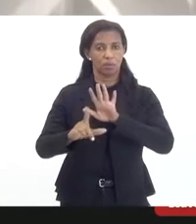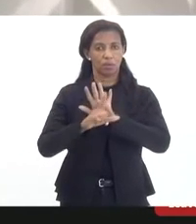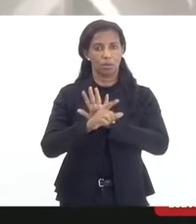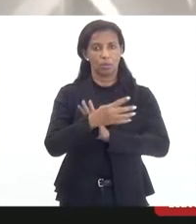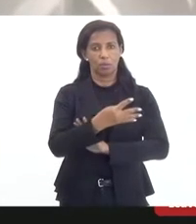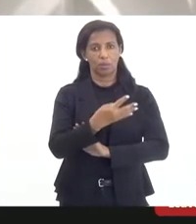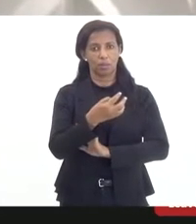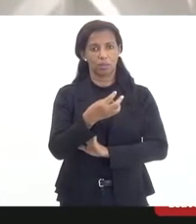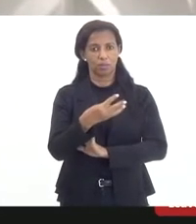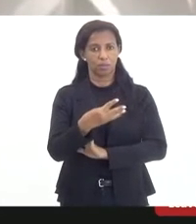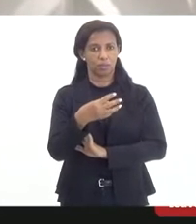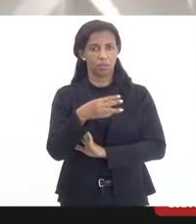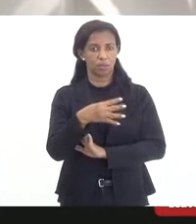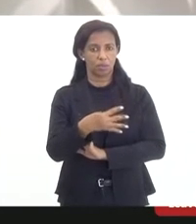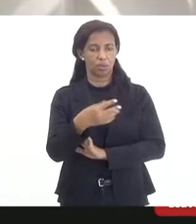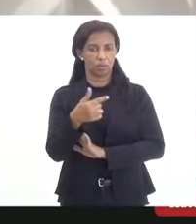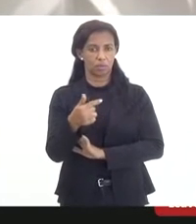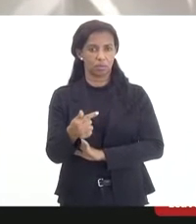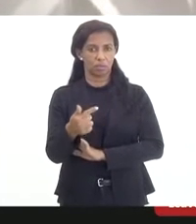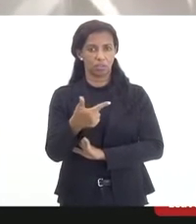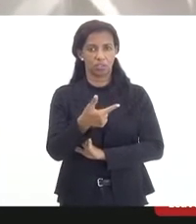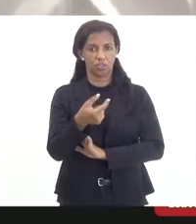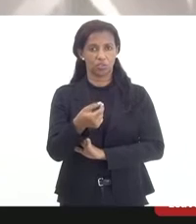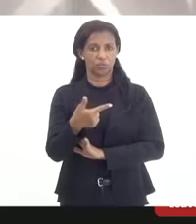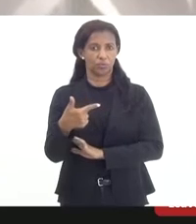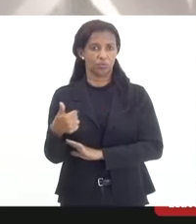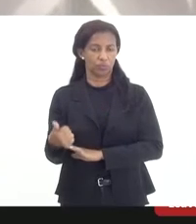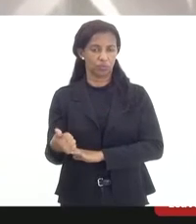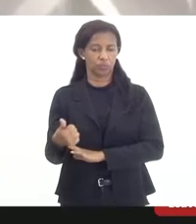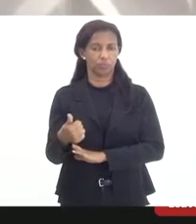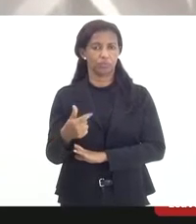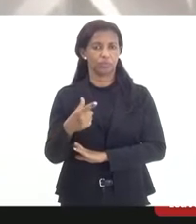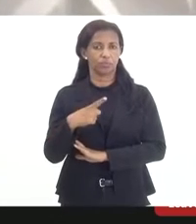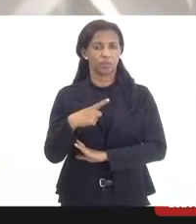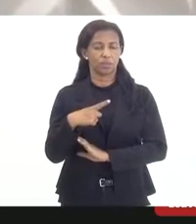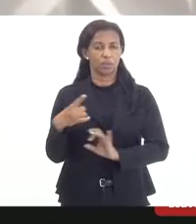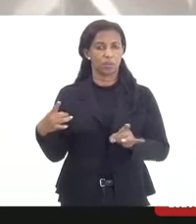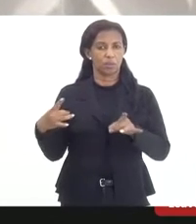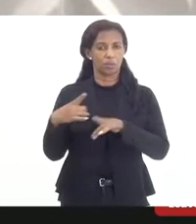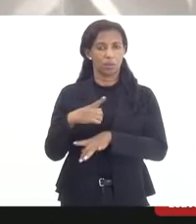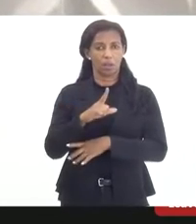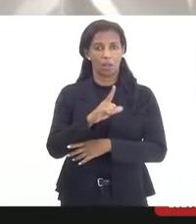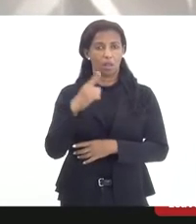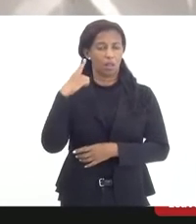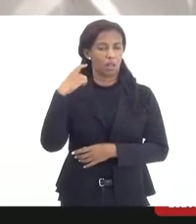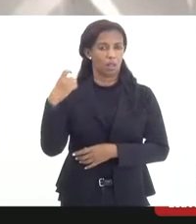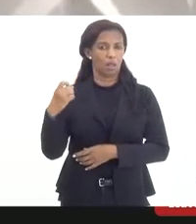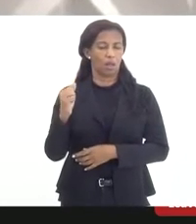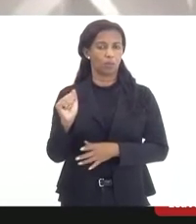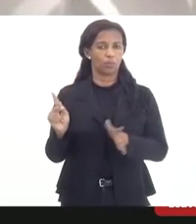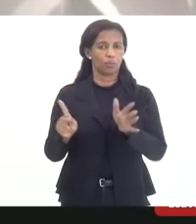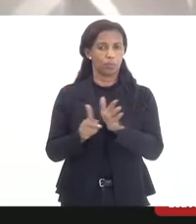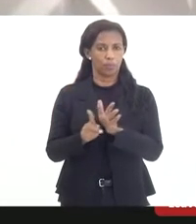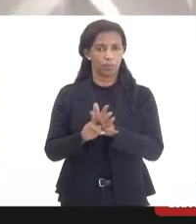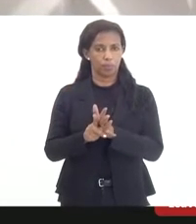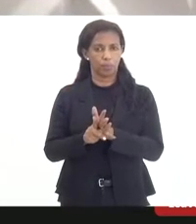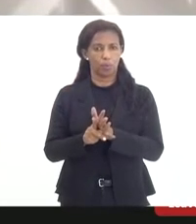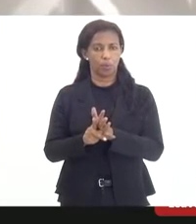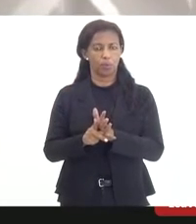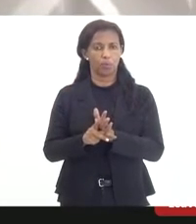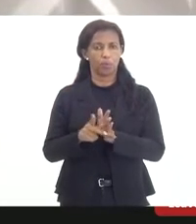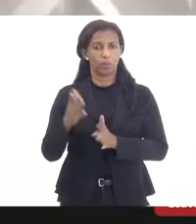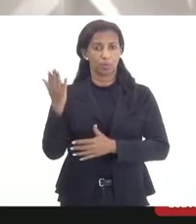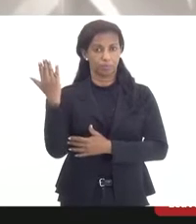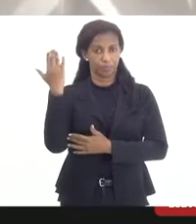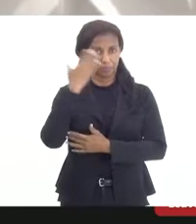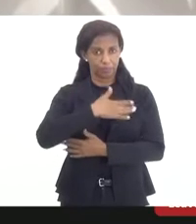4347 de 2021, que dispõe sobre o laudo médico pericial que atesta